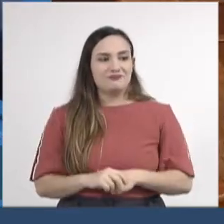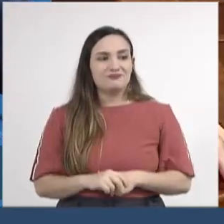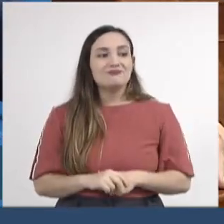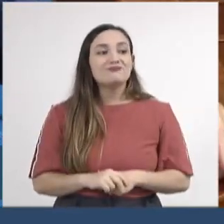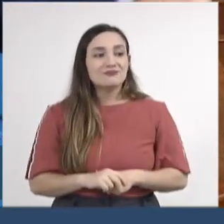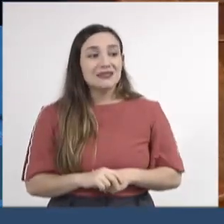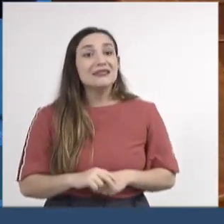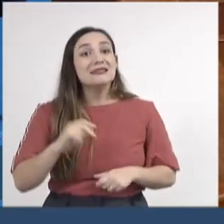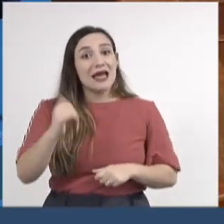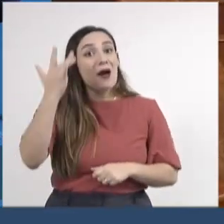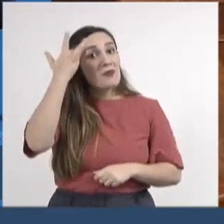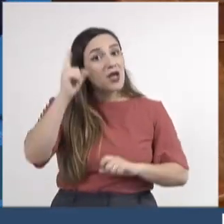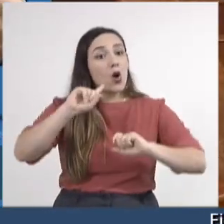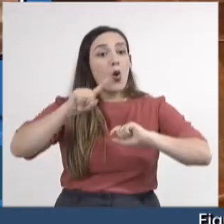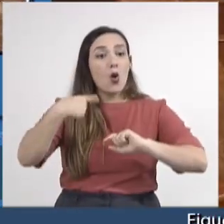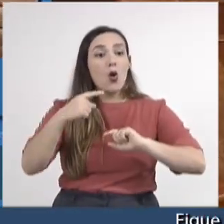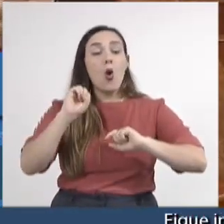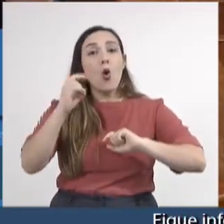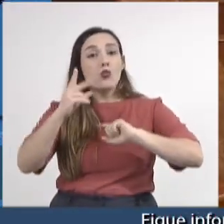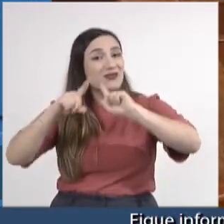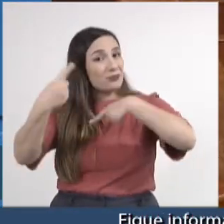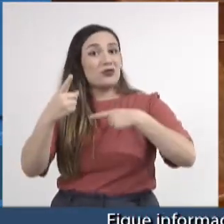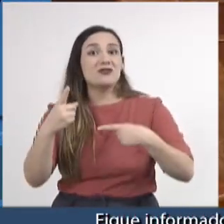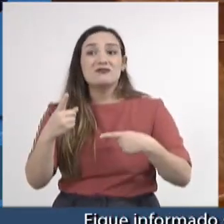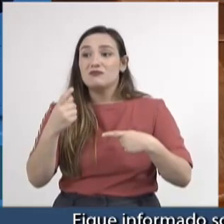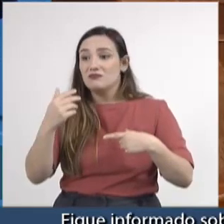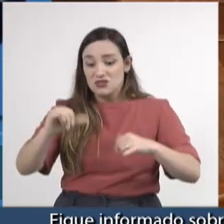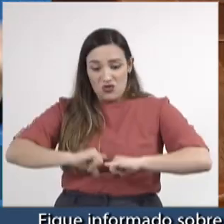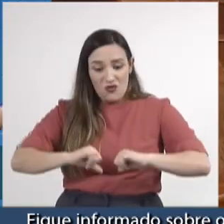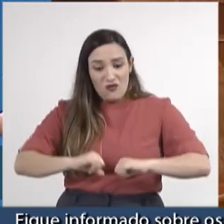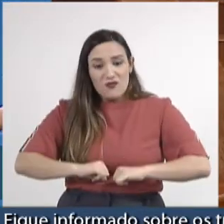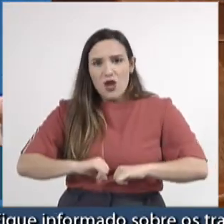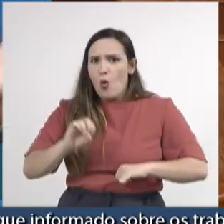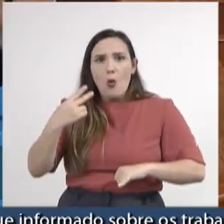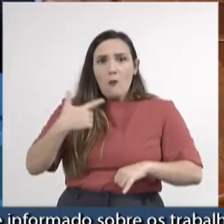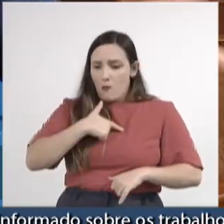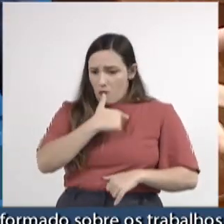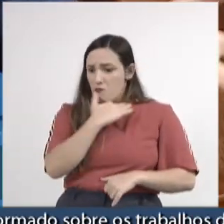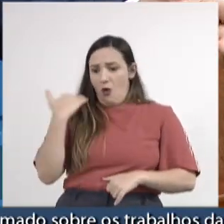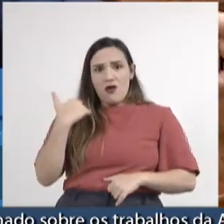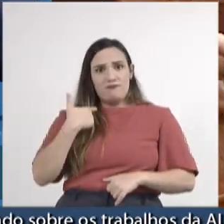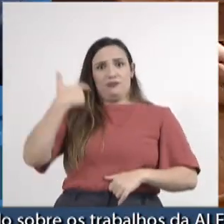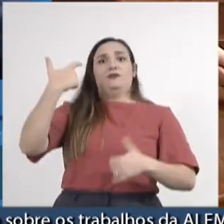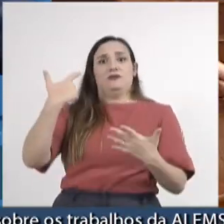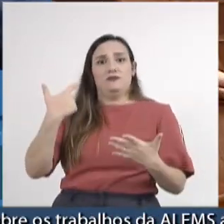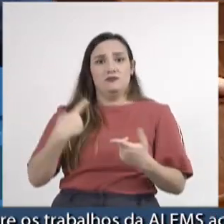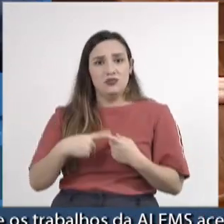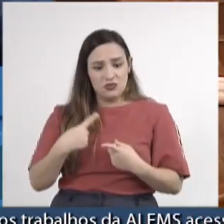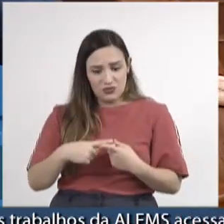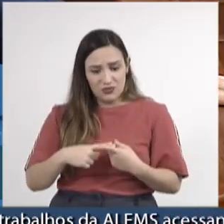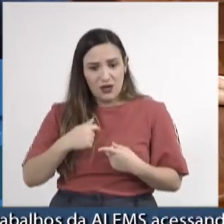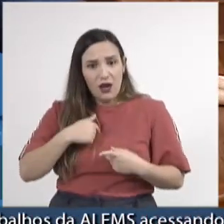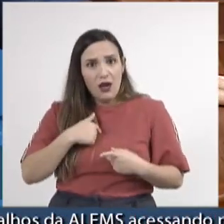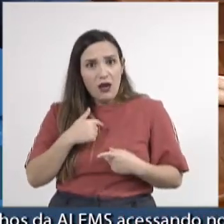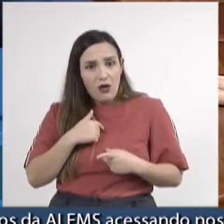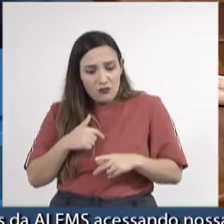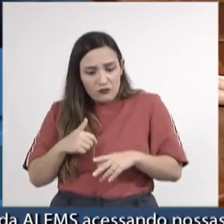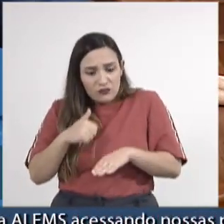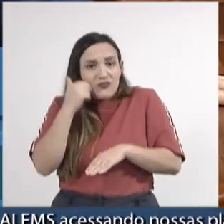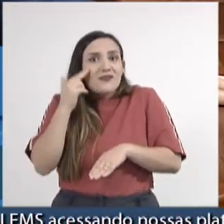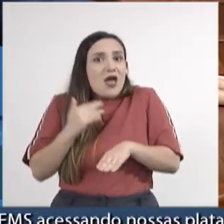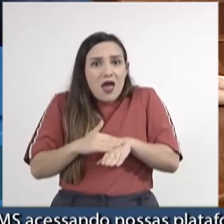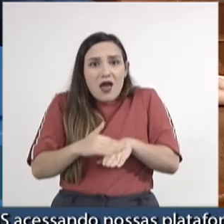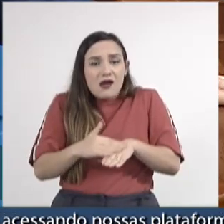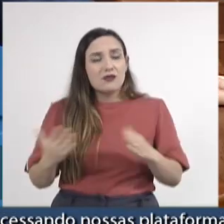alguém pode sofrer uma agressão física e ser até assassinado por conta de